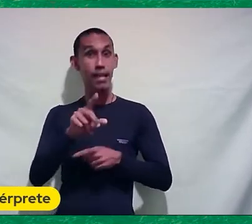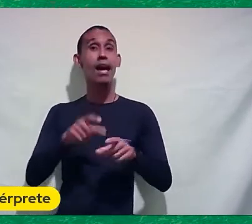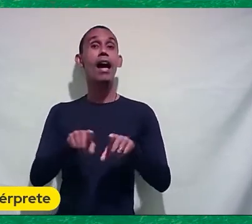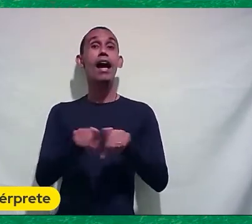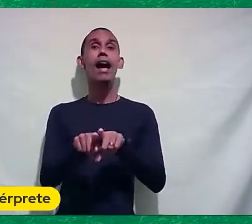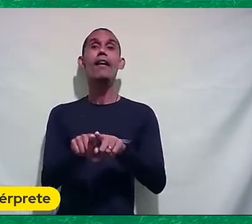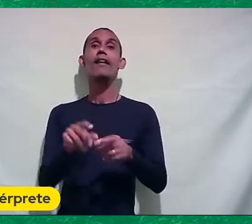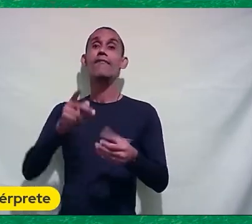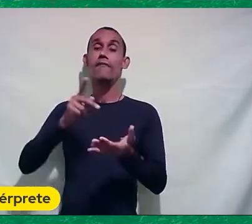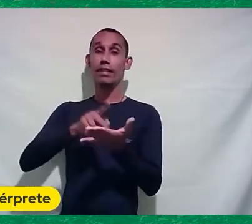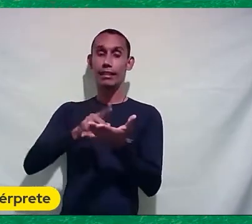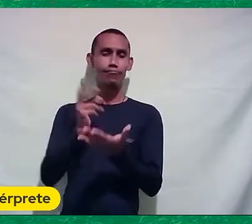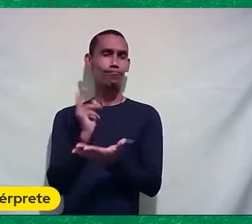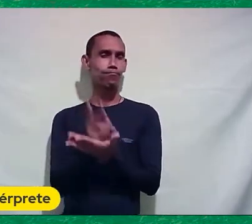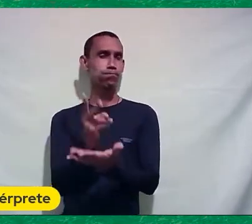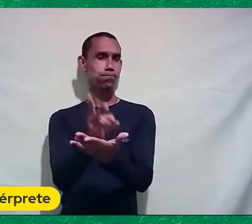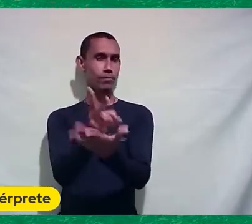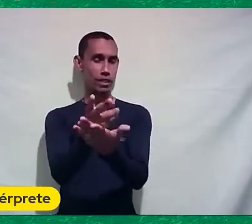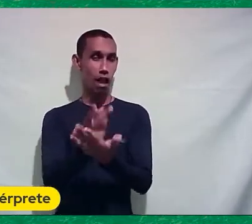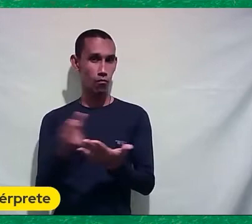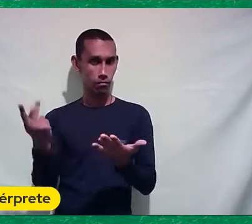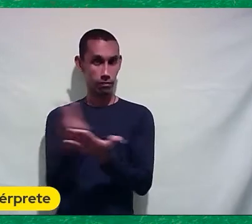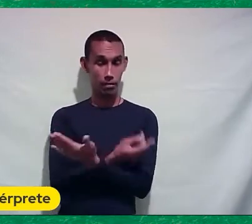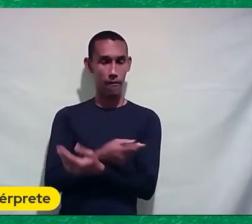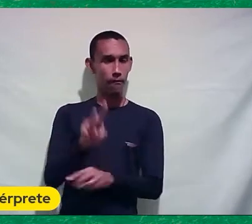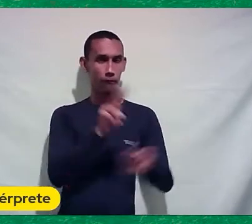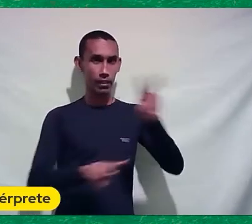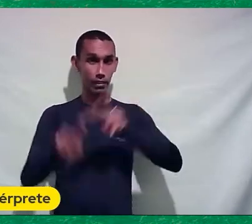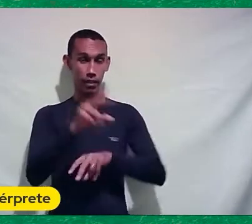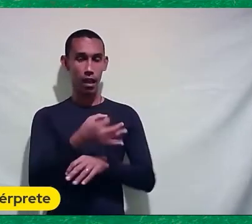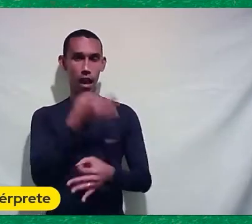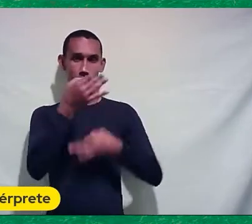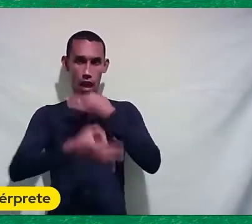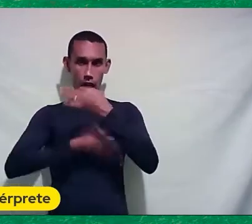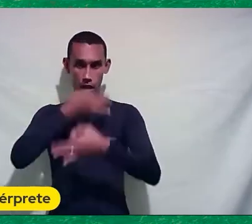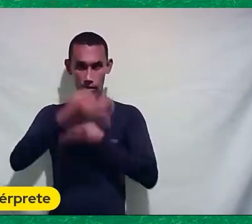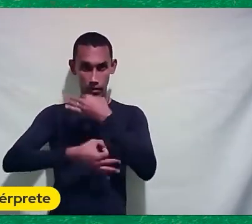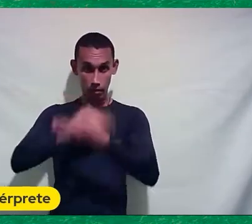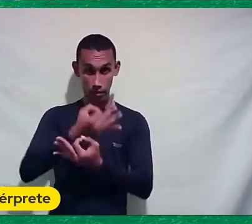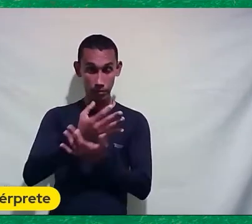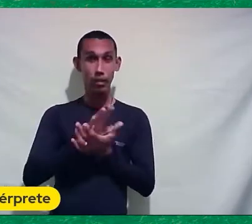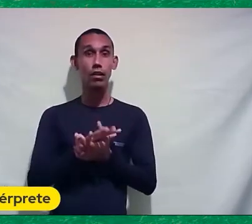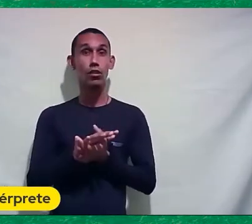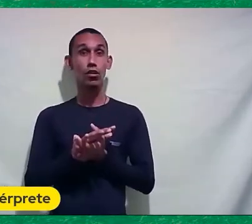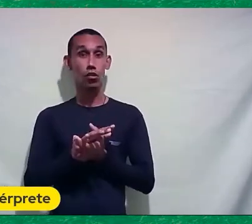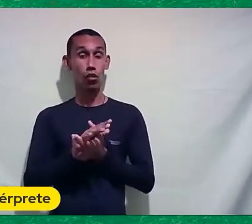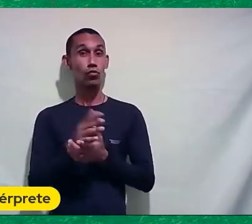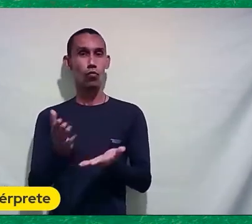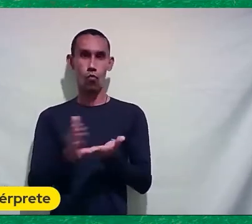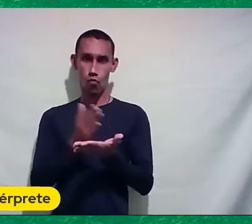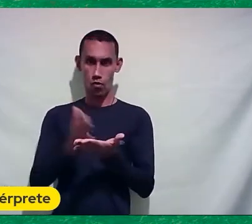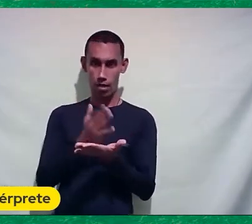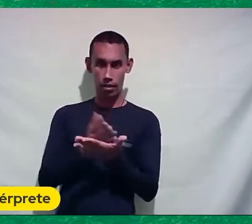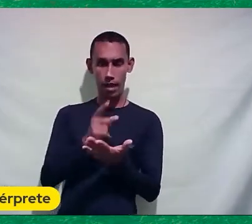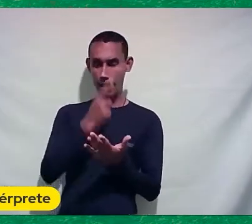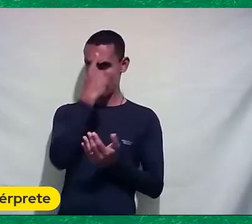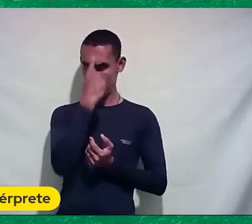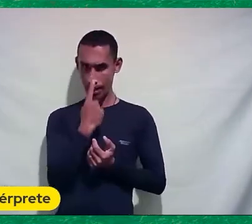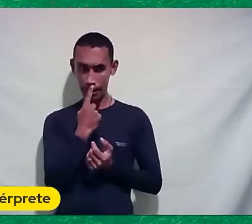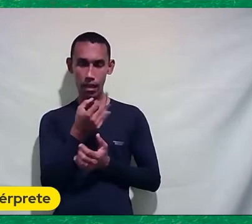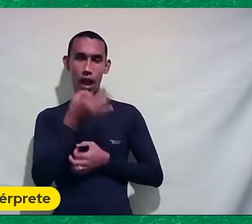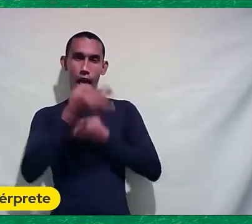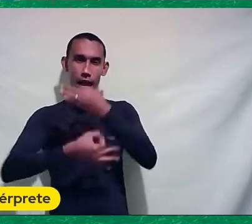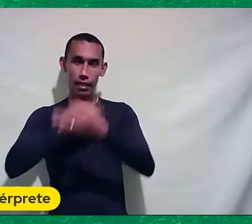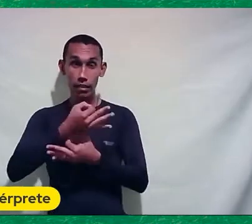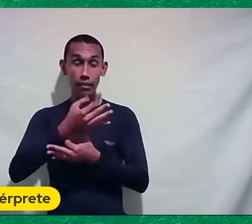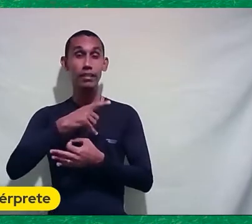sempre Sempre Sempre Uma visão muito crítica da realidade Por isso o nosso livro Chama-se A Imagem Crítica Justamente